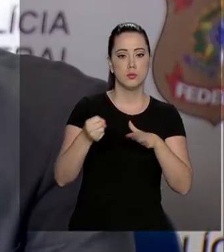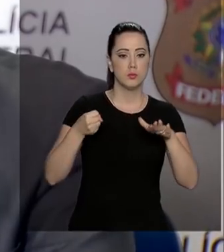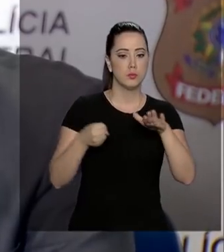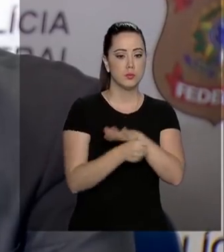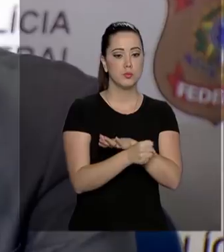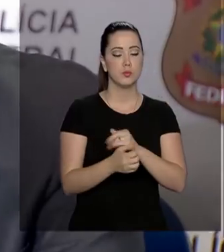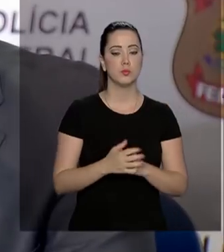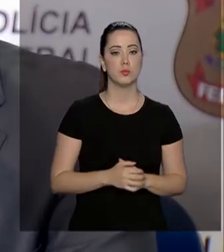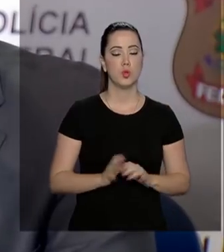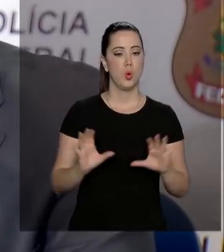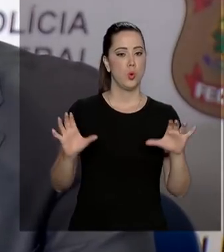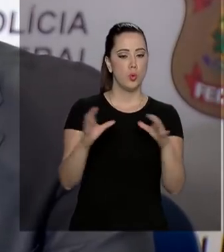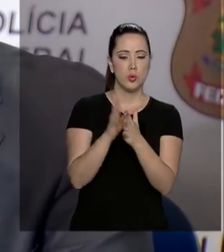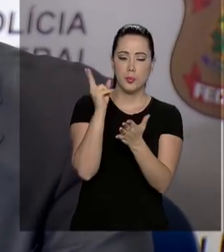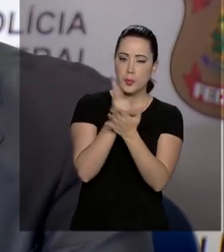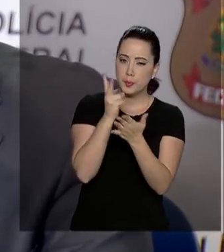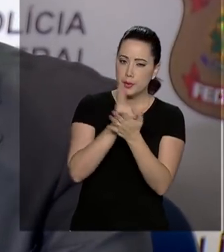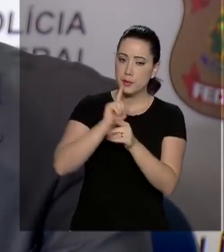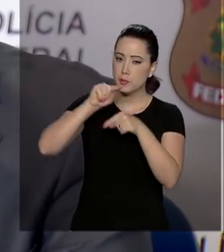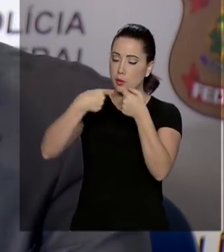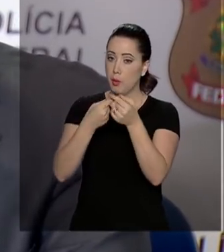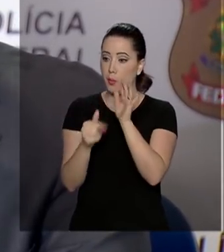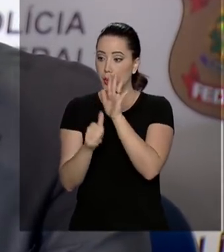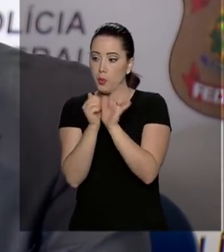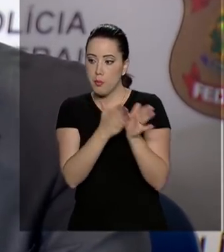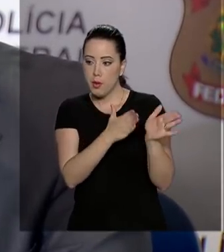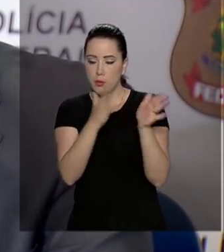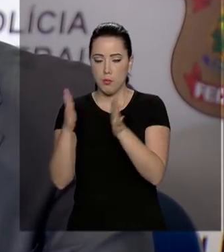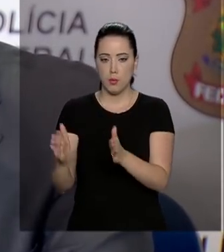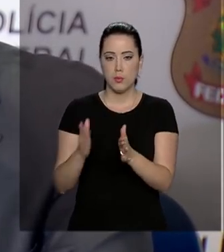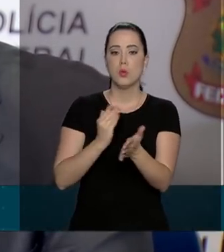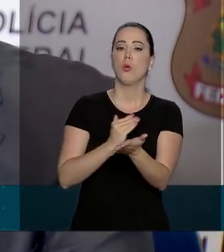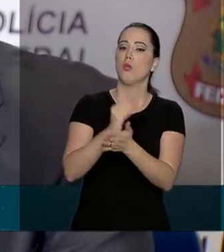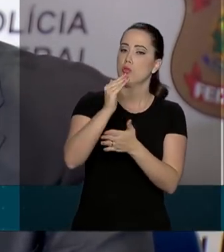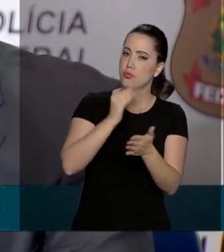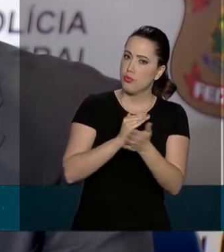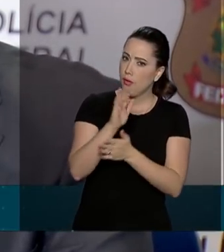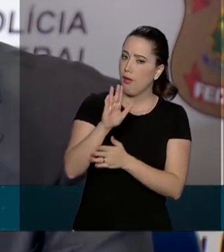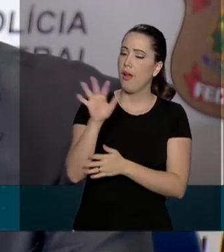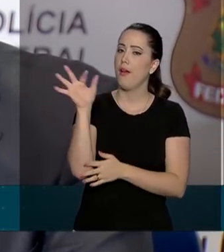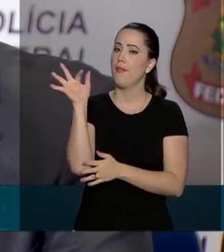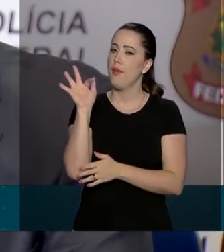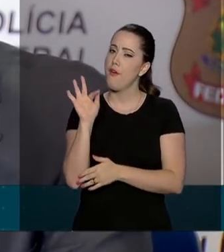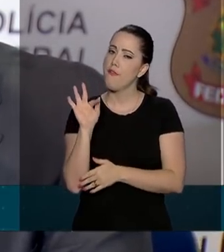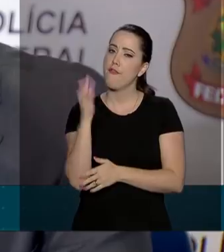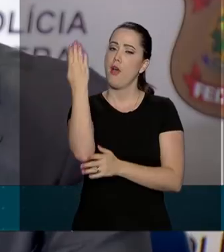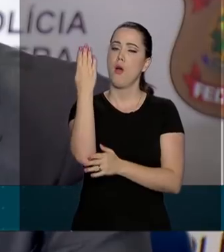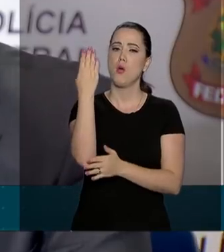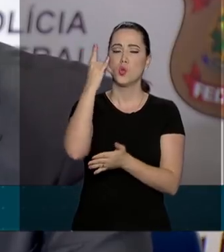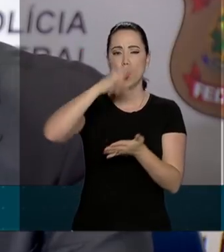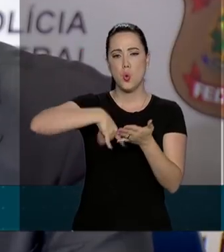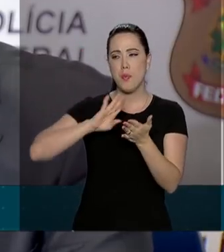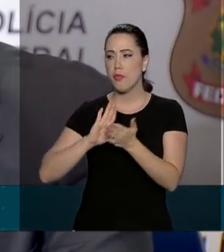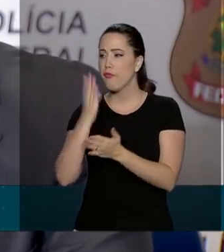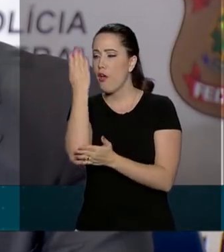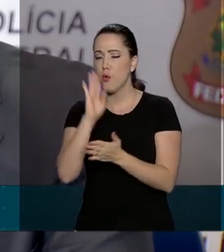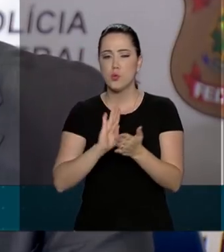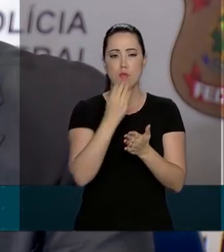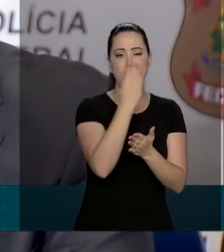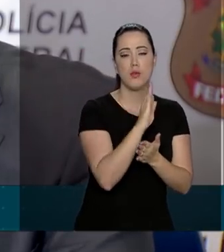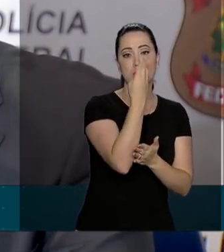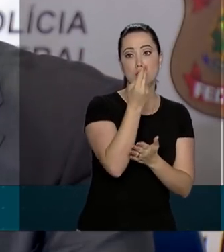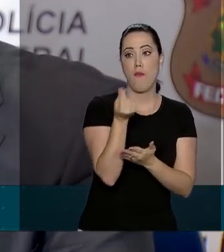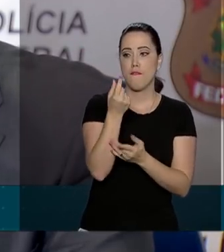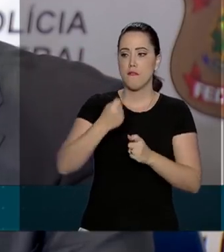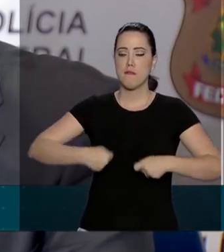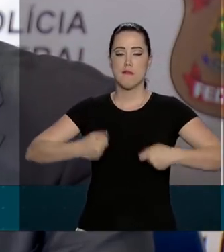A quadrilha, mesmo após a deflagração da primeira fase, continuava perpetrando fraudes. Em relação ao prejuízo causado,